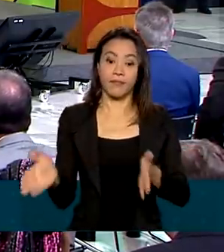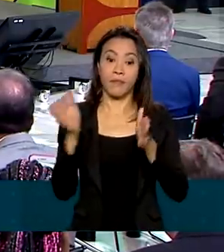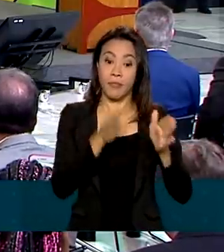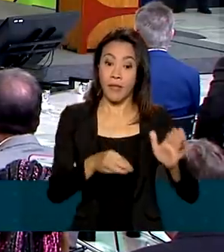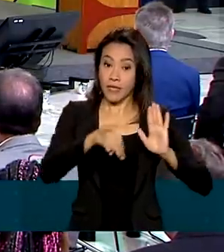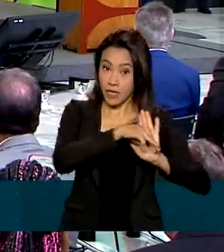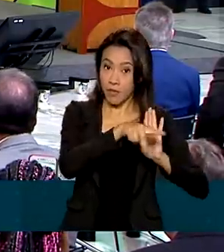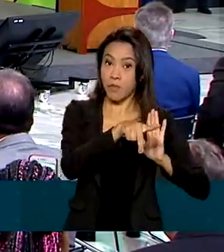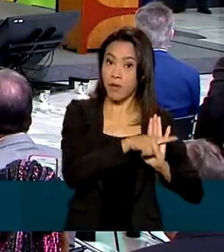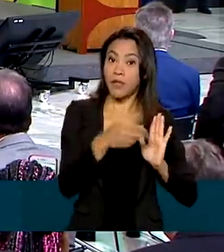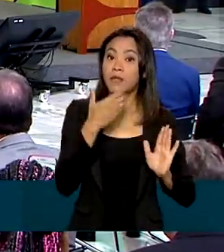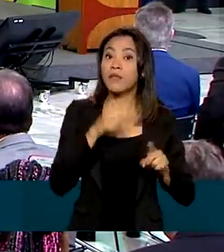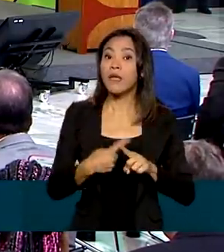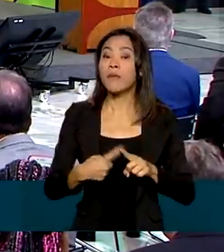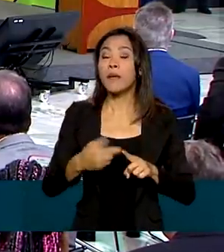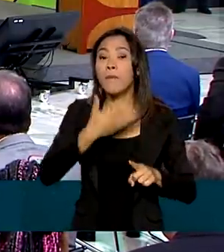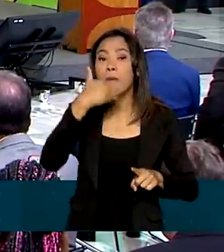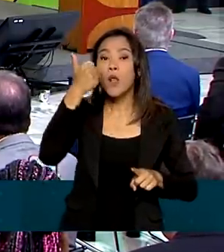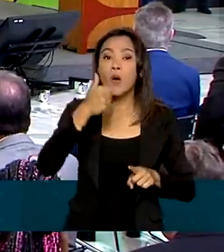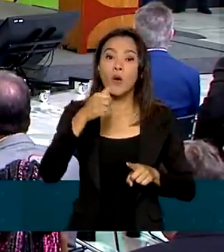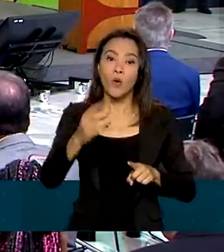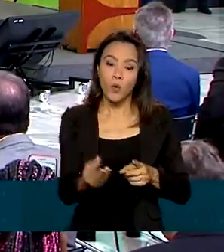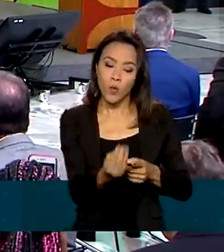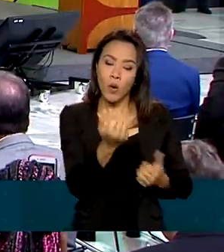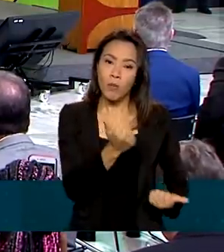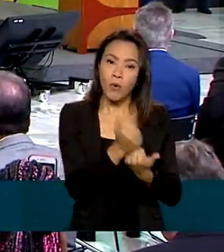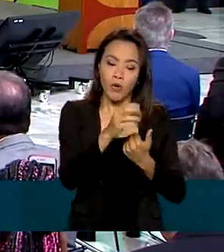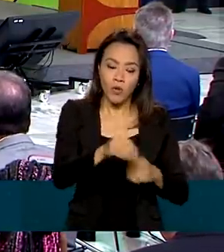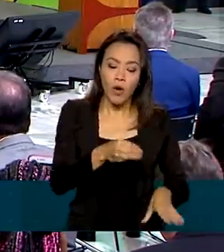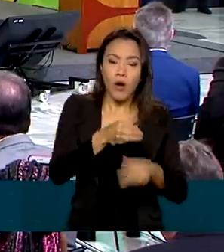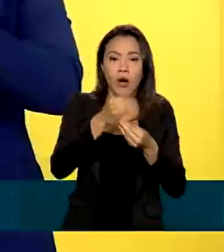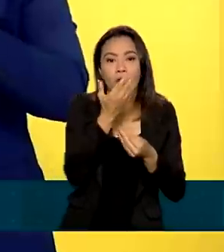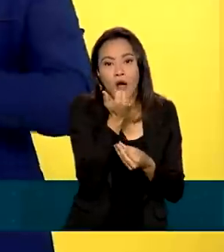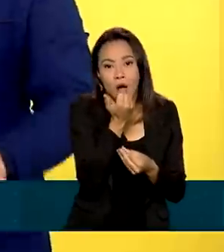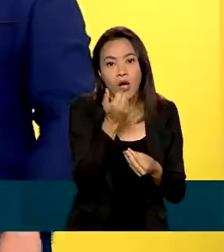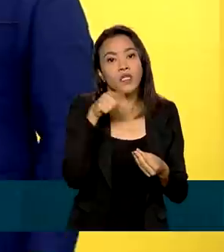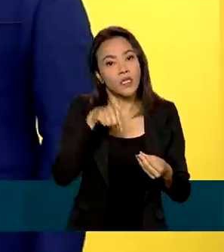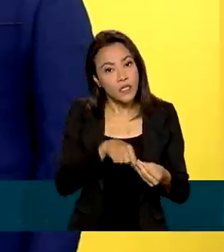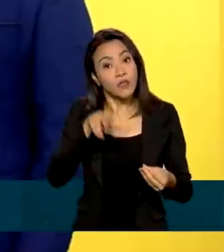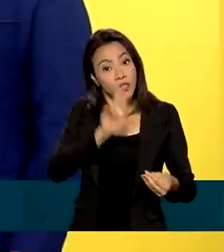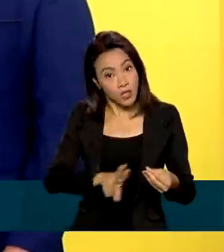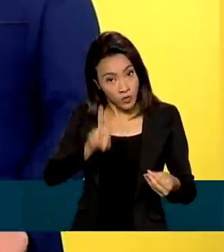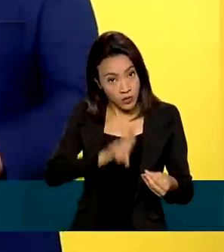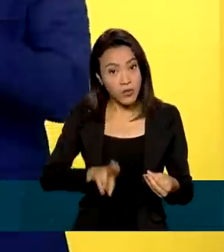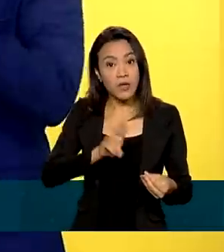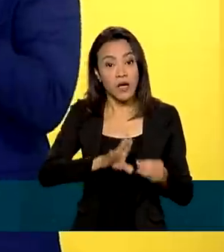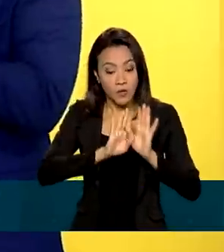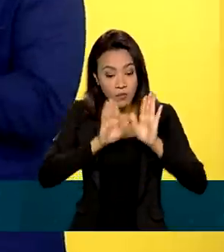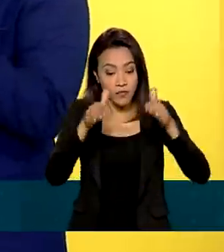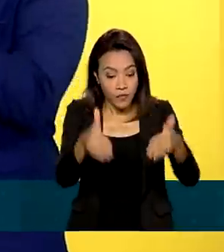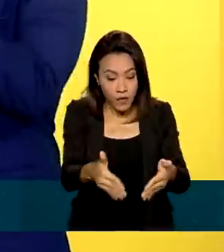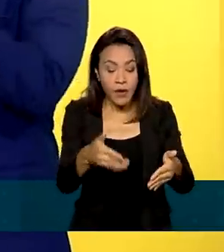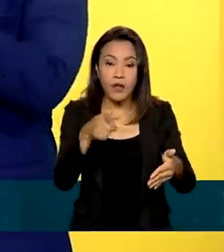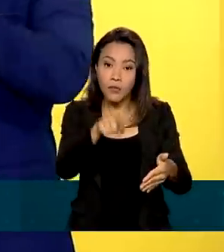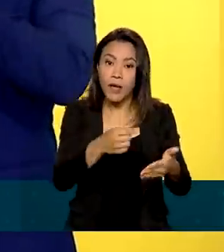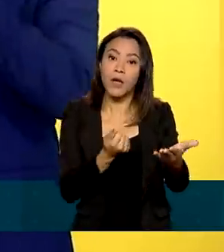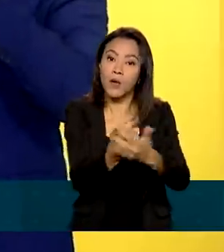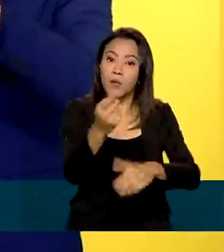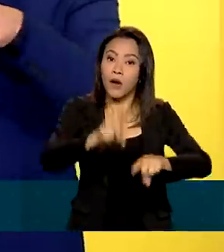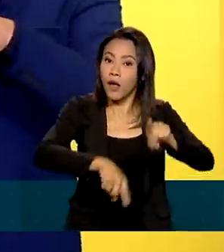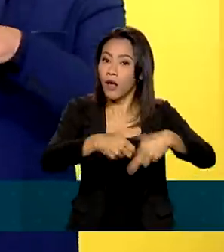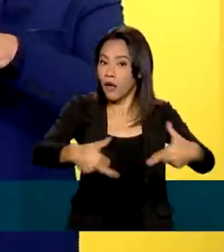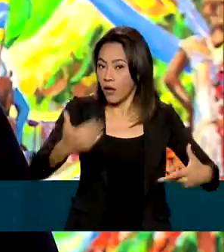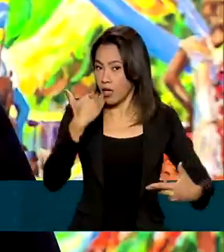prevê melhorias no auxílio alimentação e garante que os recursos sejam efetivamente utilizados para adquirir gêneros